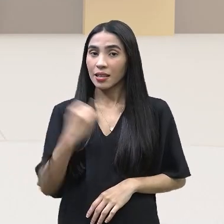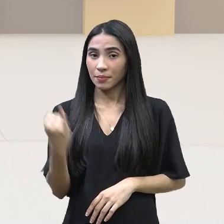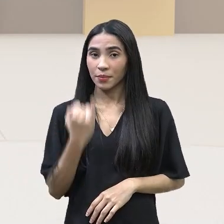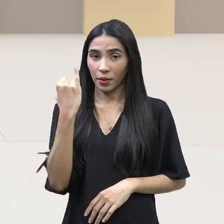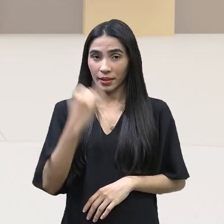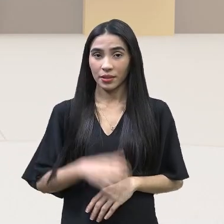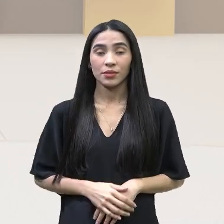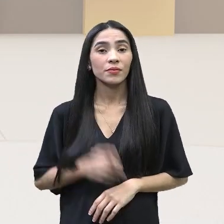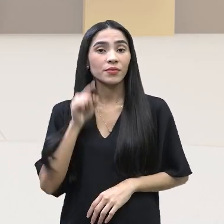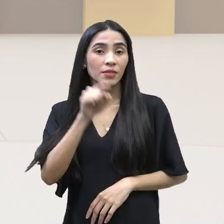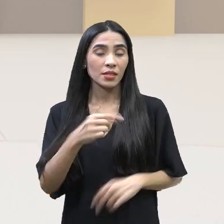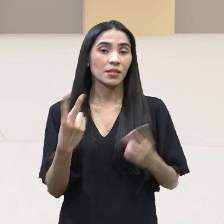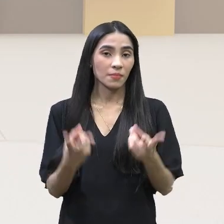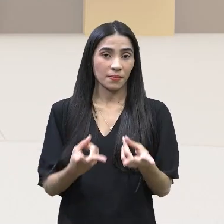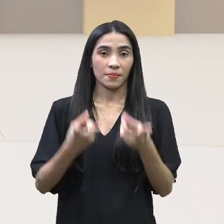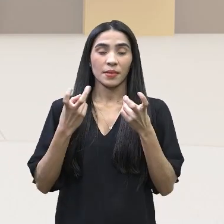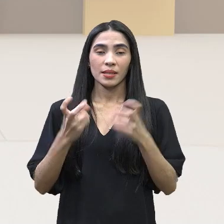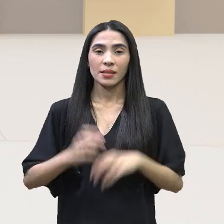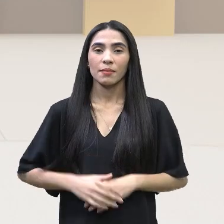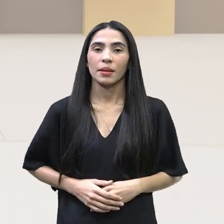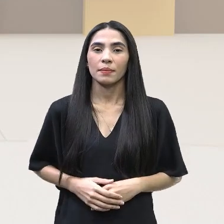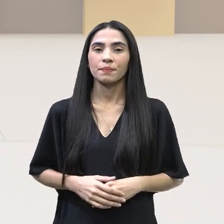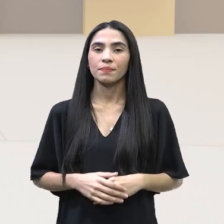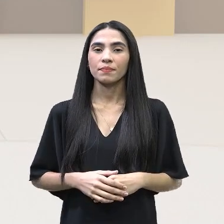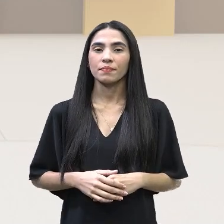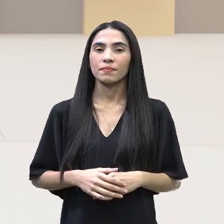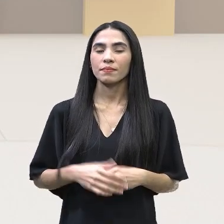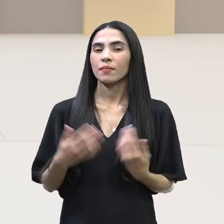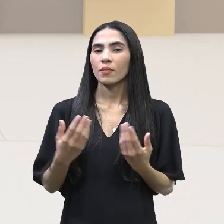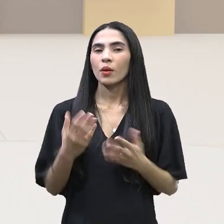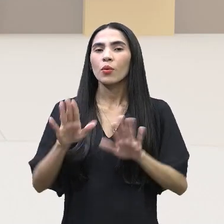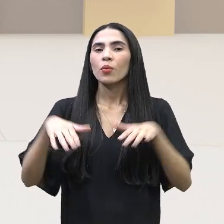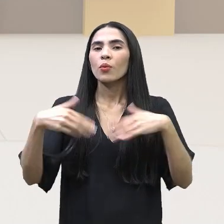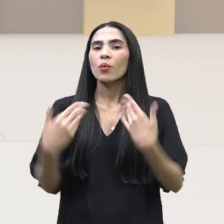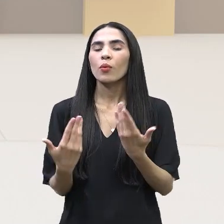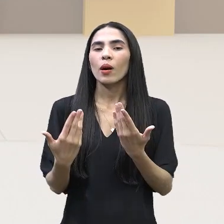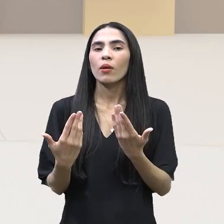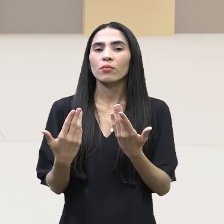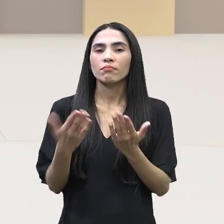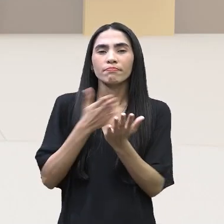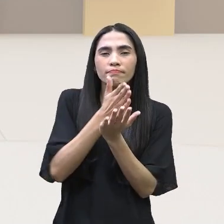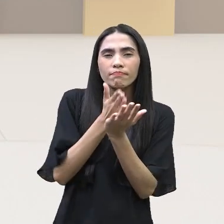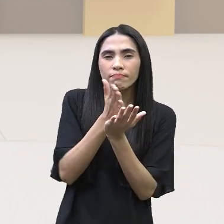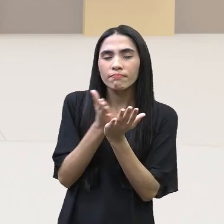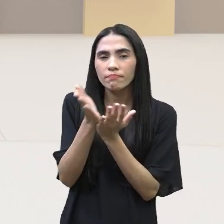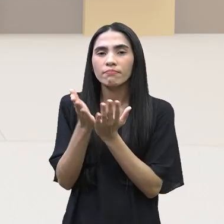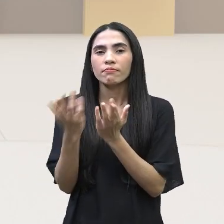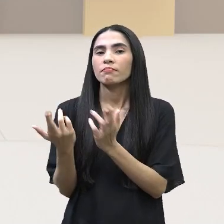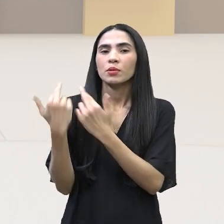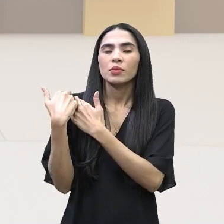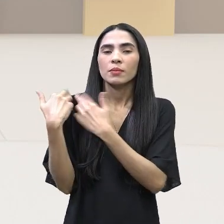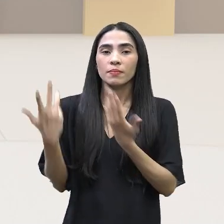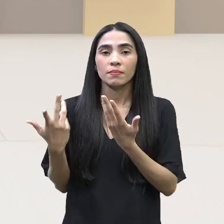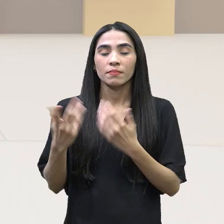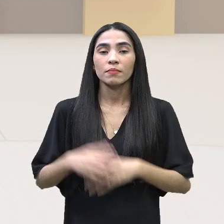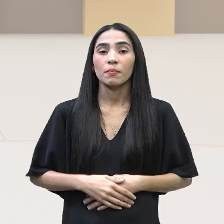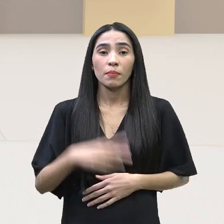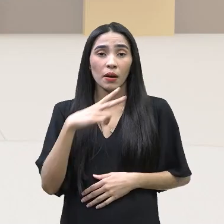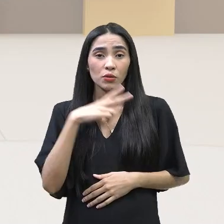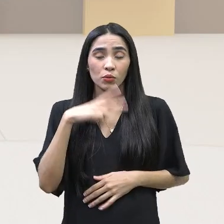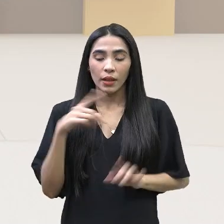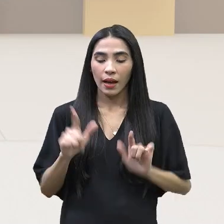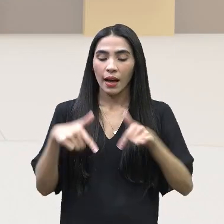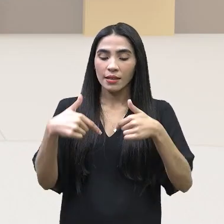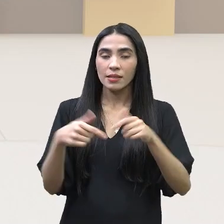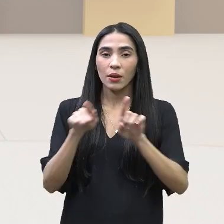perceber o papel da mediação como uma forma de agir pessoal e